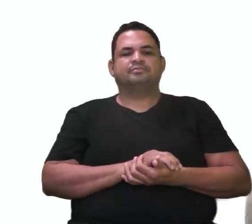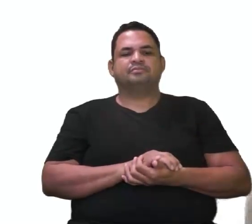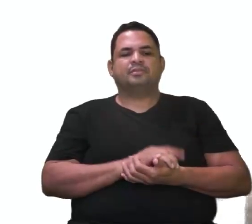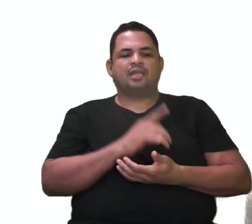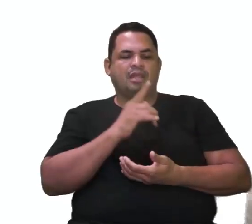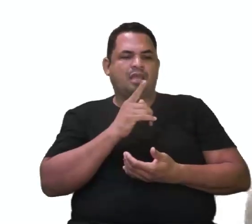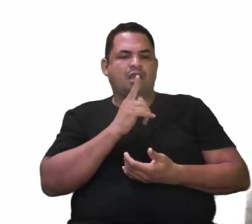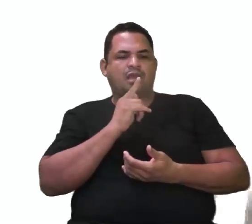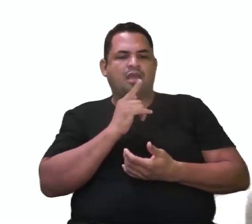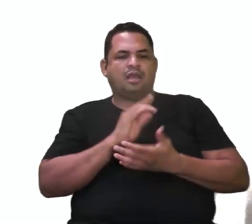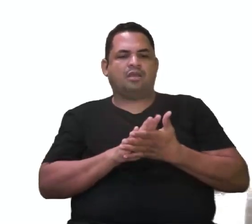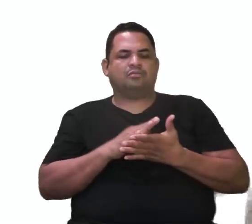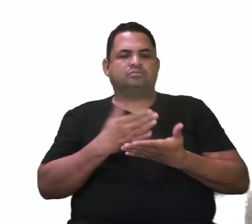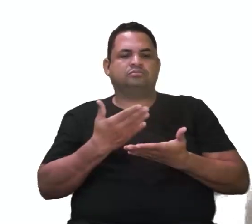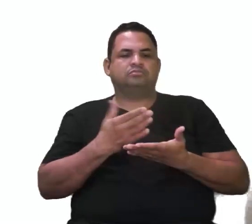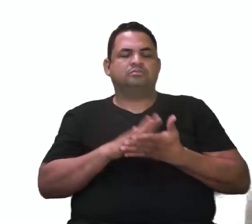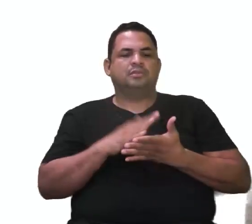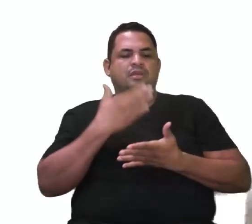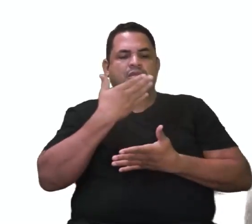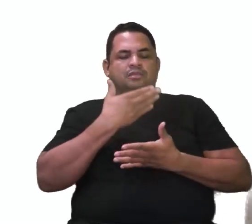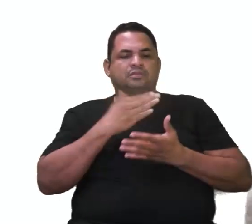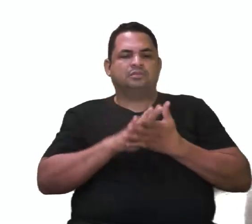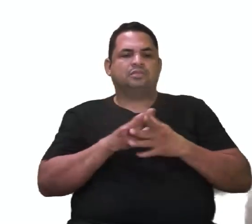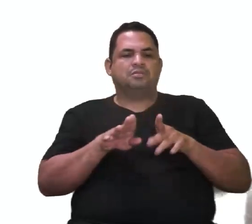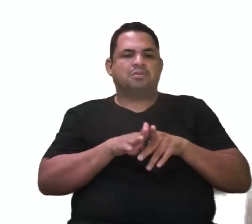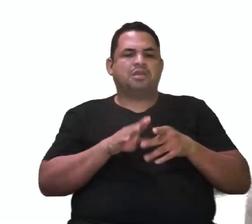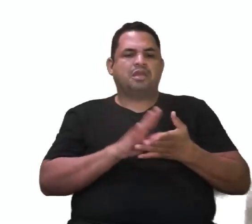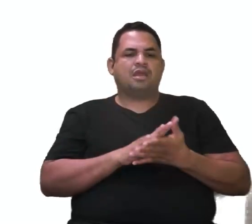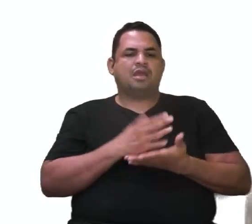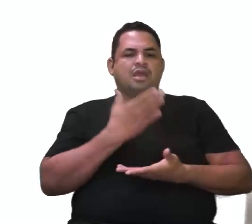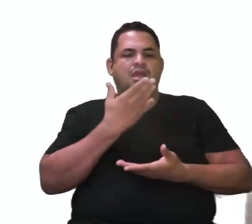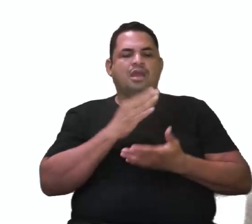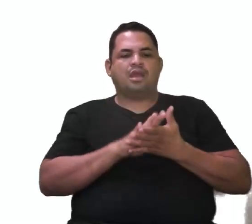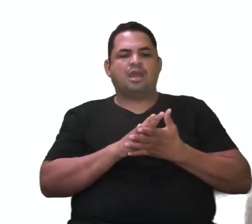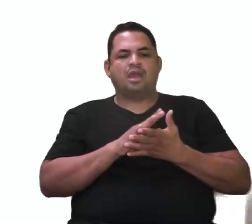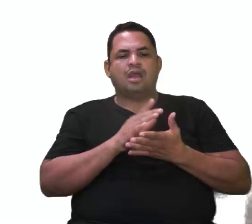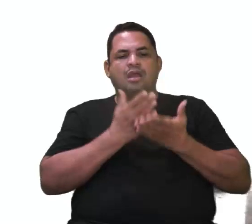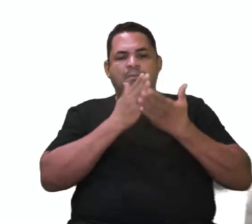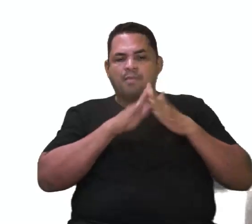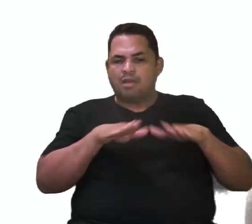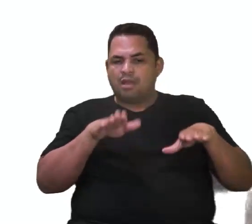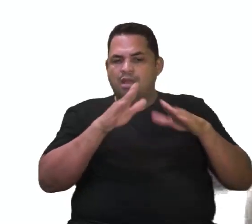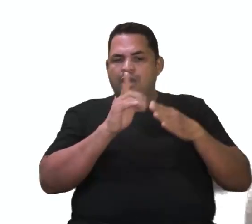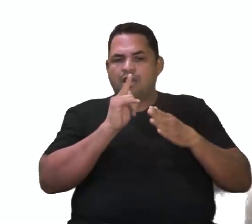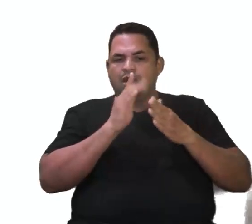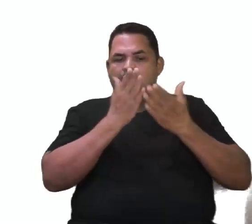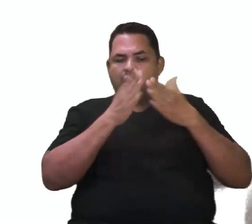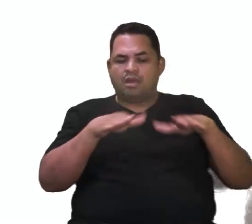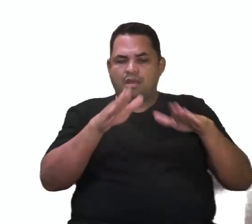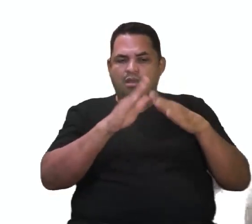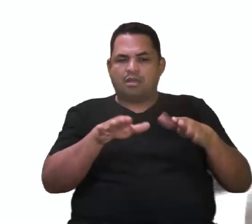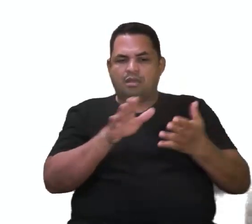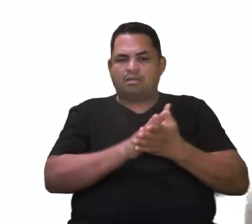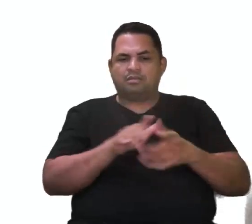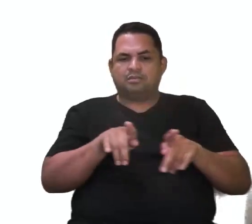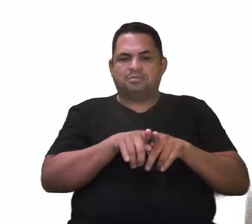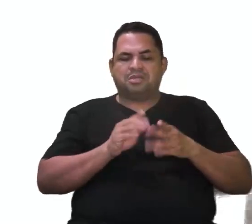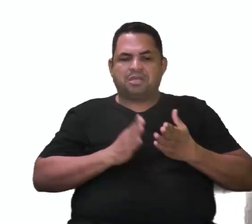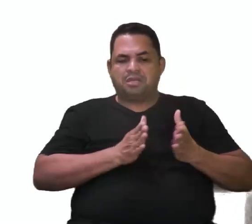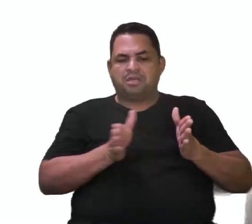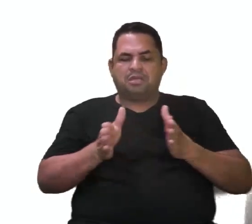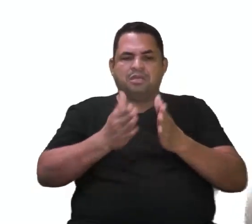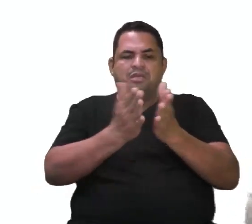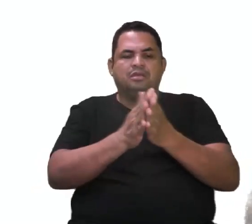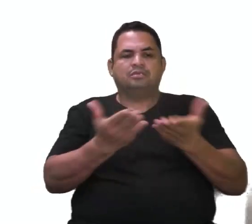água doce, a professora viajou agora, e o ambiente de água salgada. Então, eles têm composições físicas, químicas diferentes.